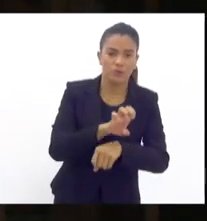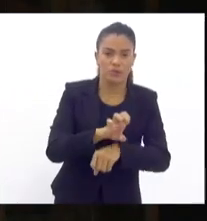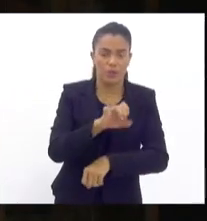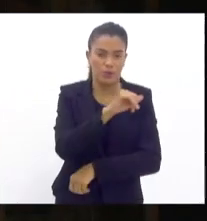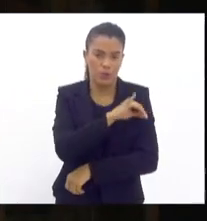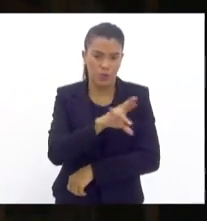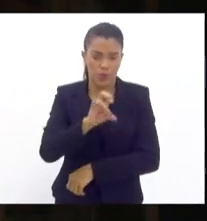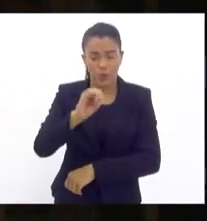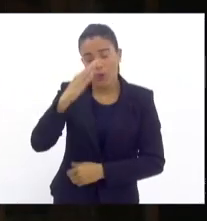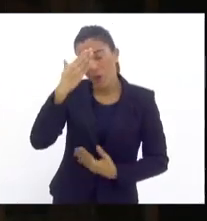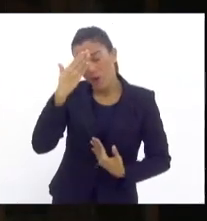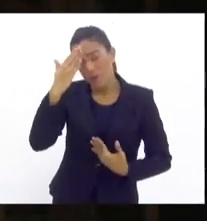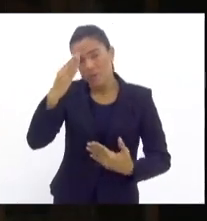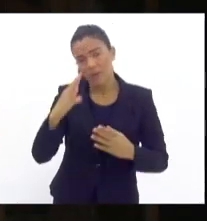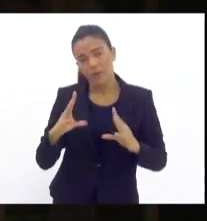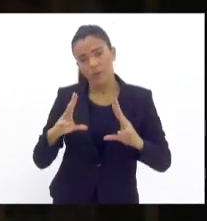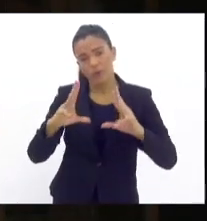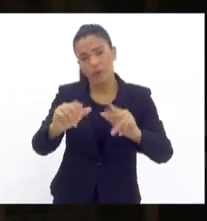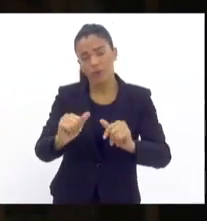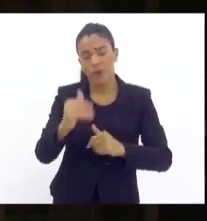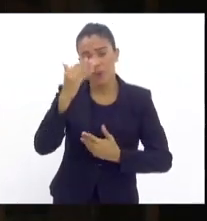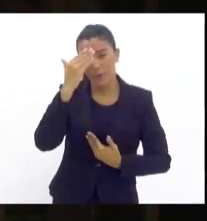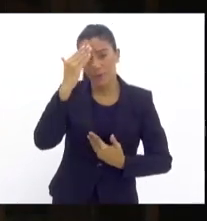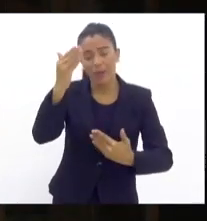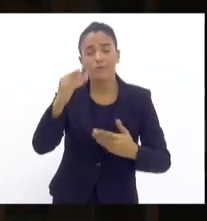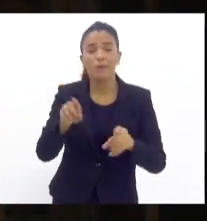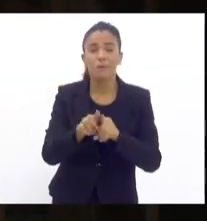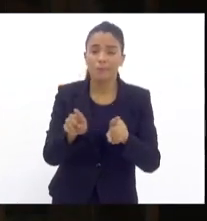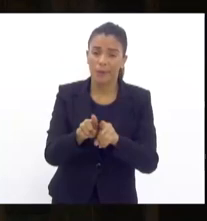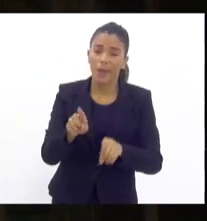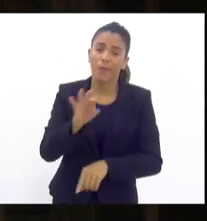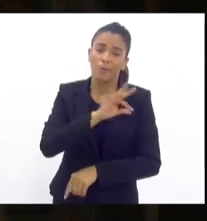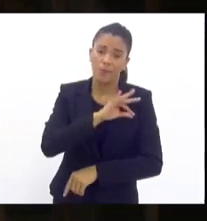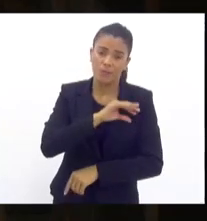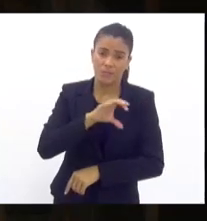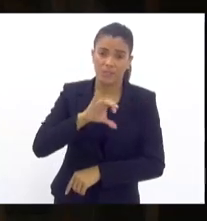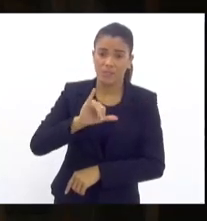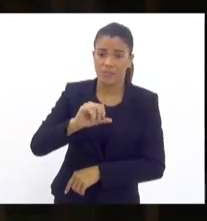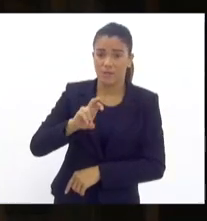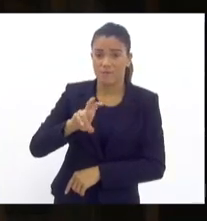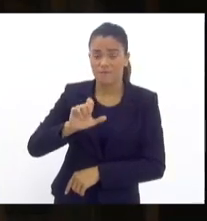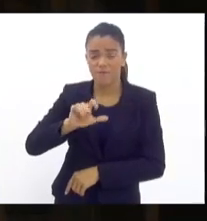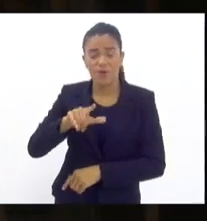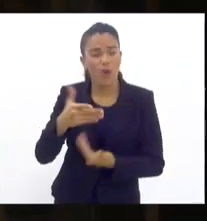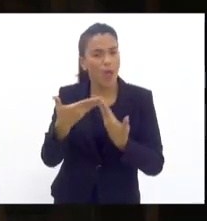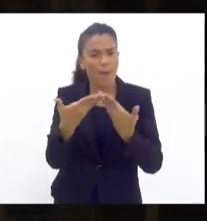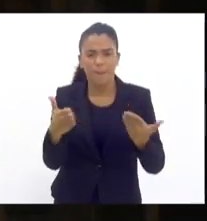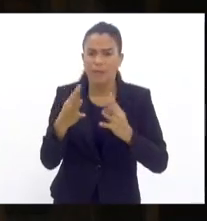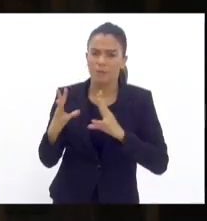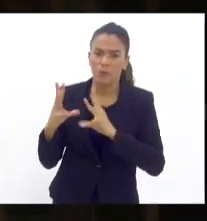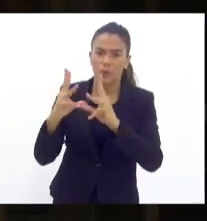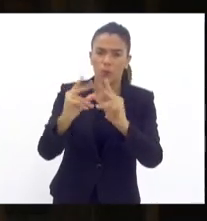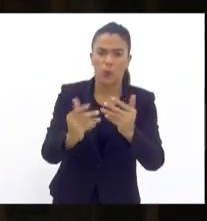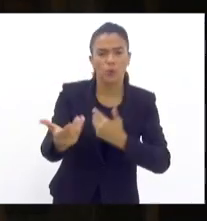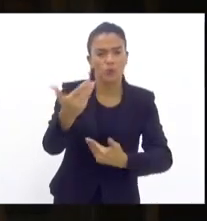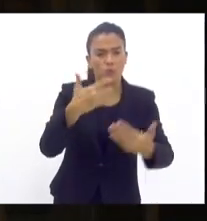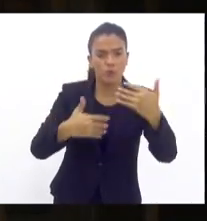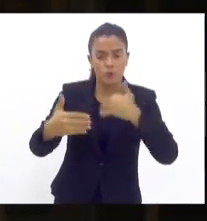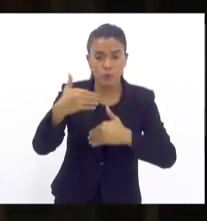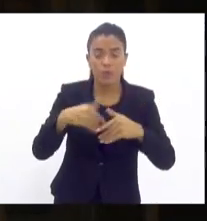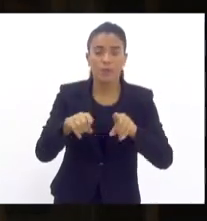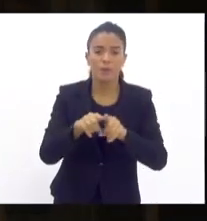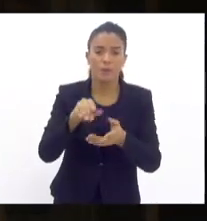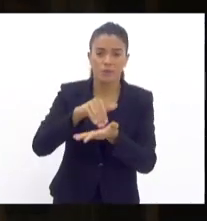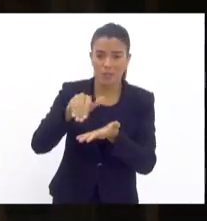Muito obrigada a todos, coloco a polícia civil à disposição dos senhores, nesse momento o secretário de polícia civil, o